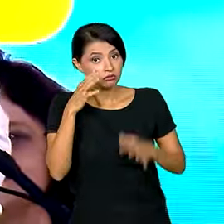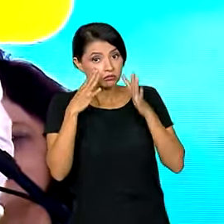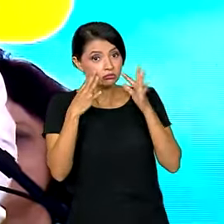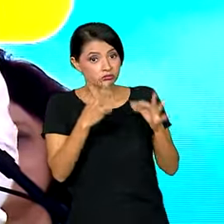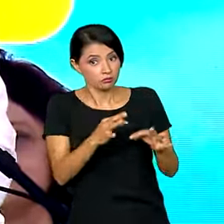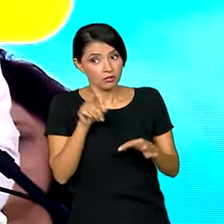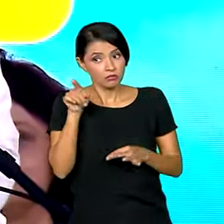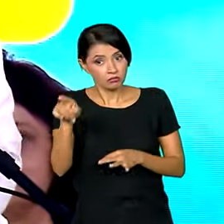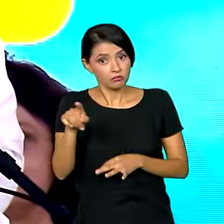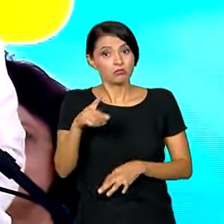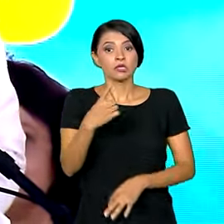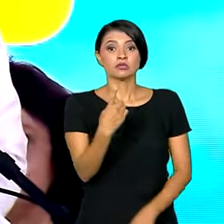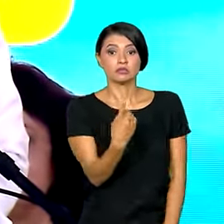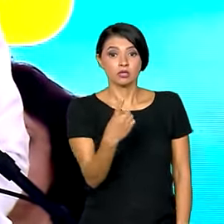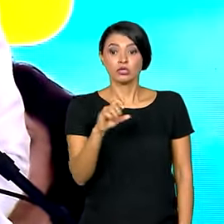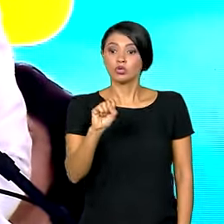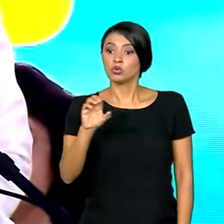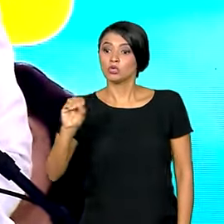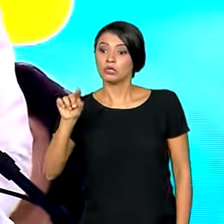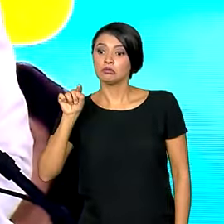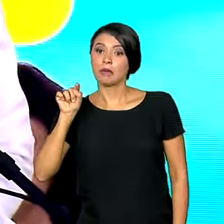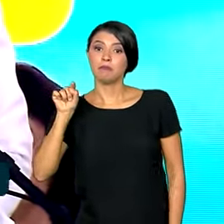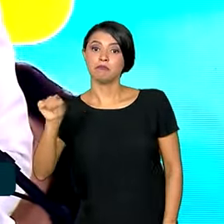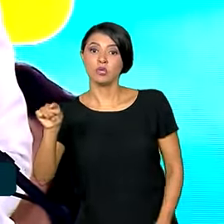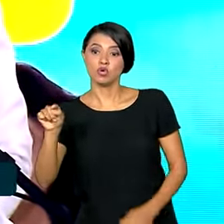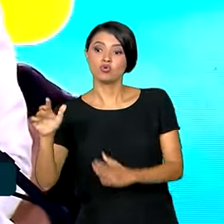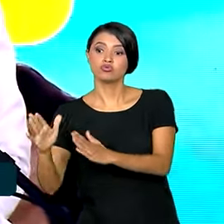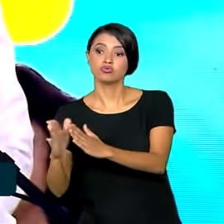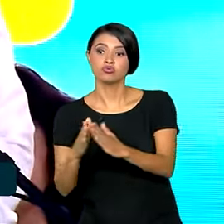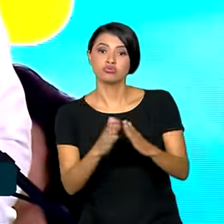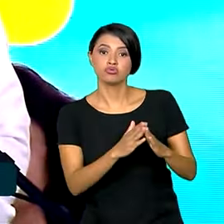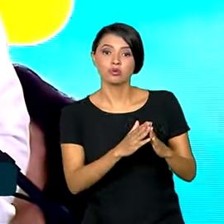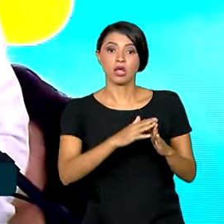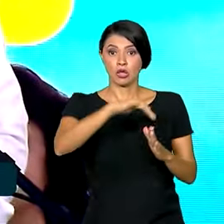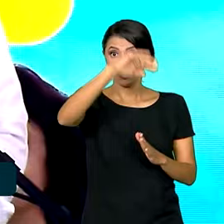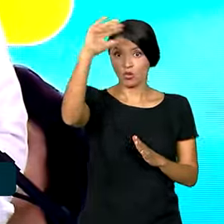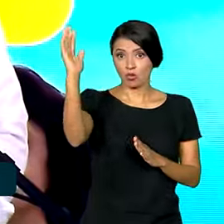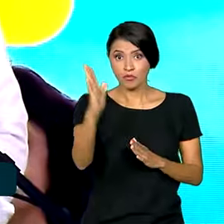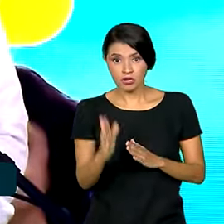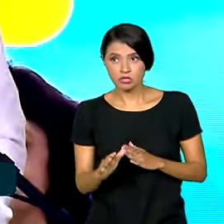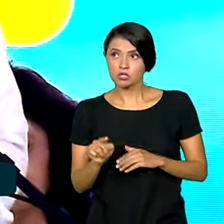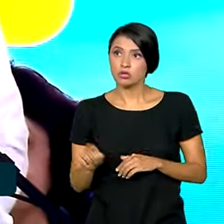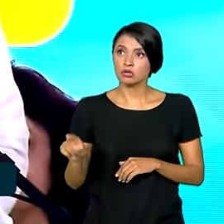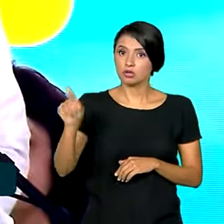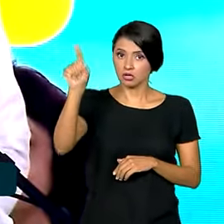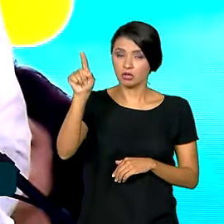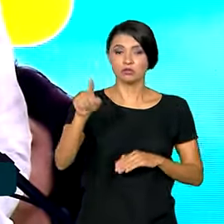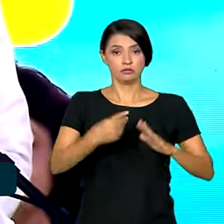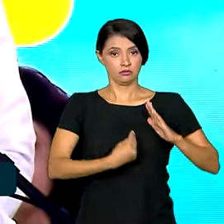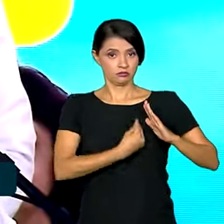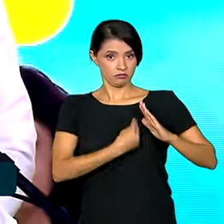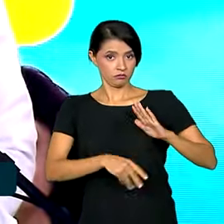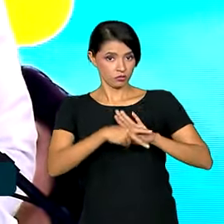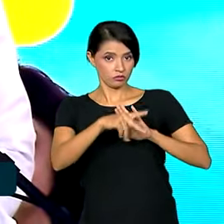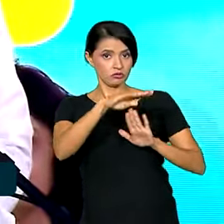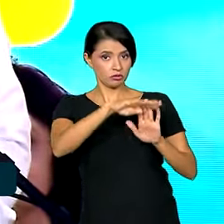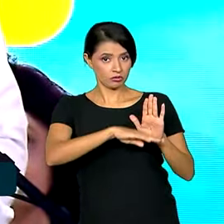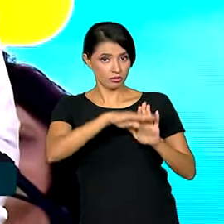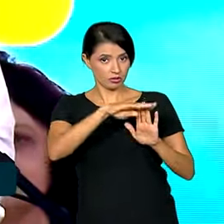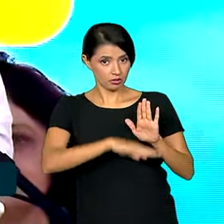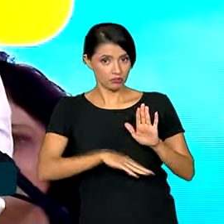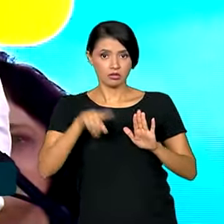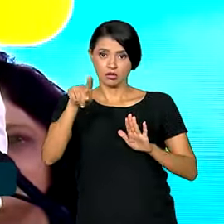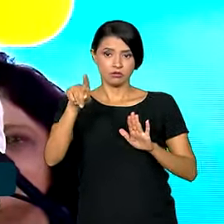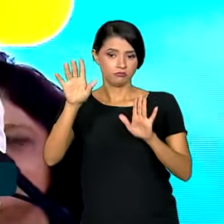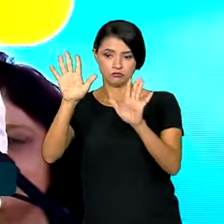São 180 mil unidades habitacionais do Brasil, do Minha Casa Minha Vida, que não